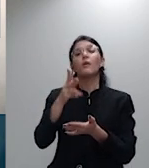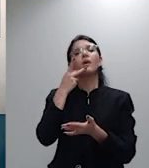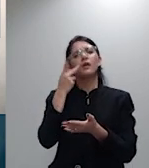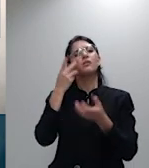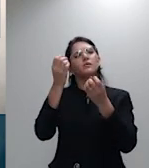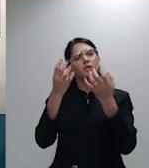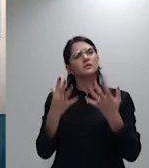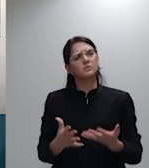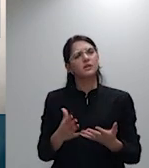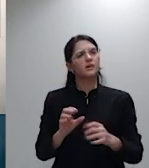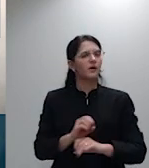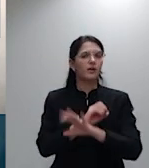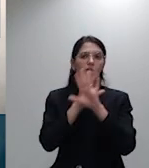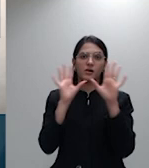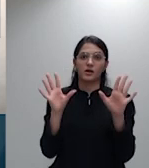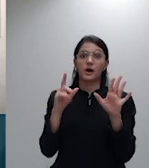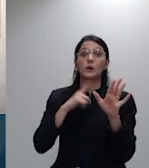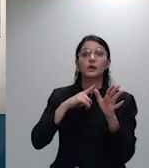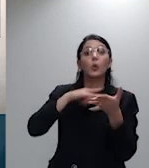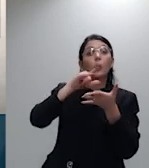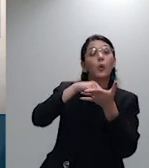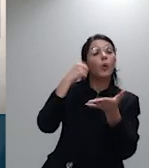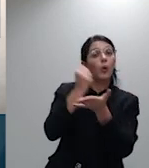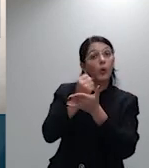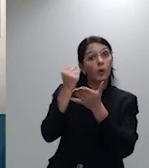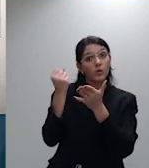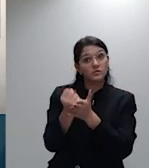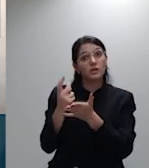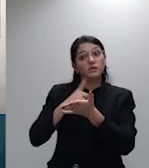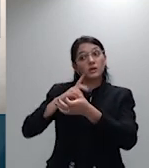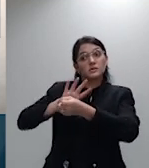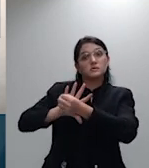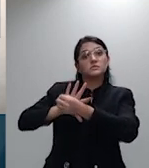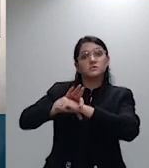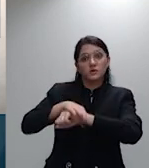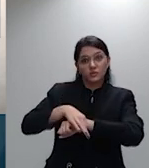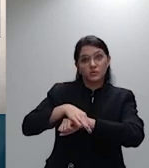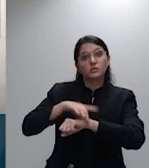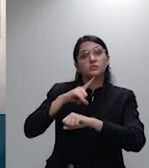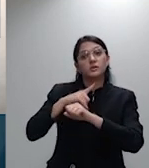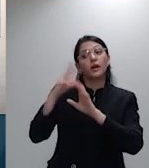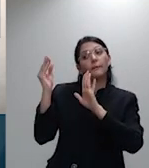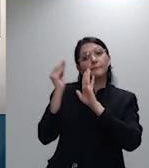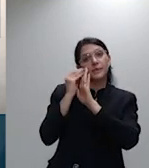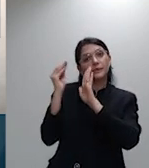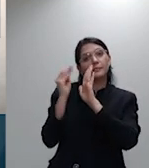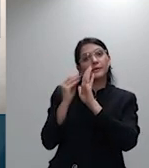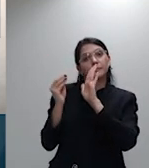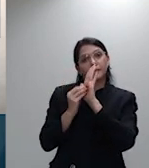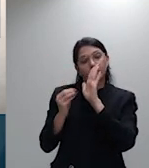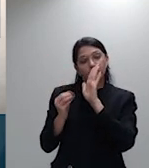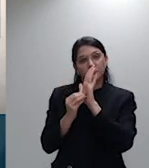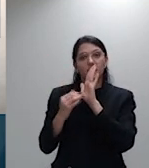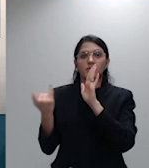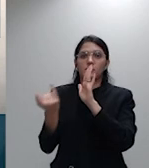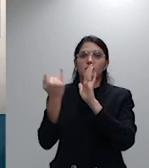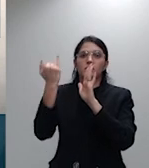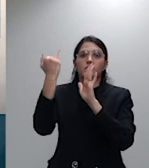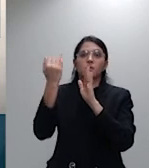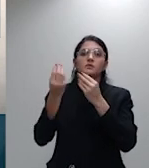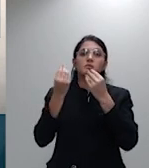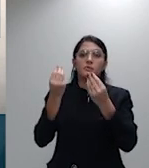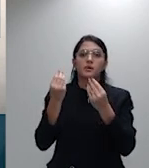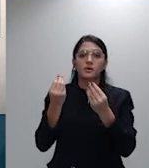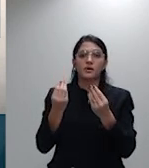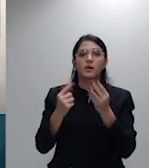contrato seguro nós temos sim os elementos necessários suficientes para termos um risco calculado e assim as partes obterem tudo do